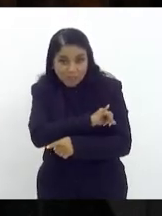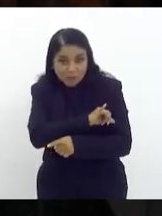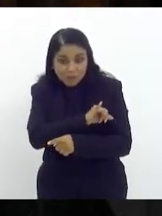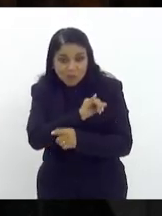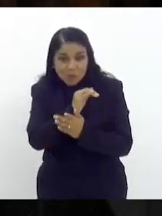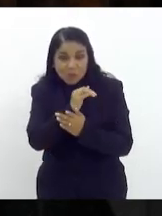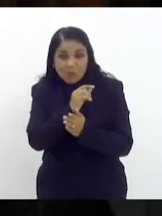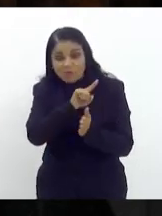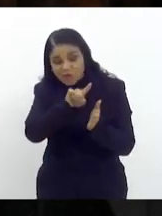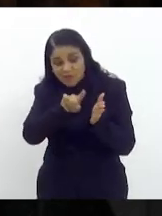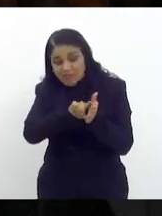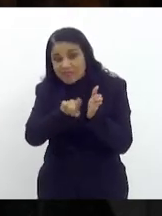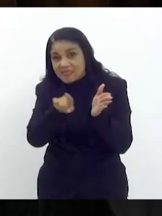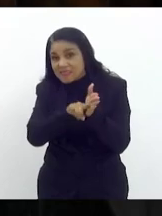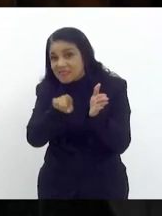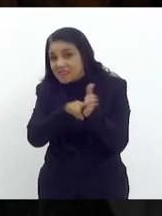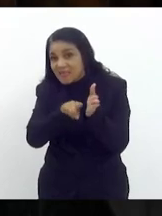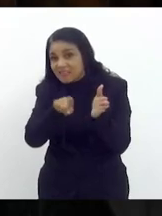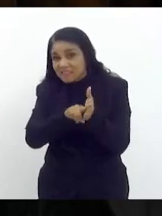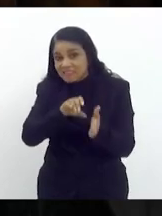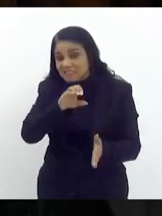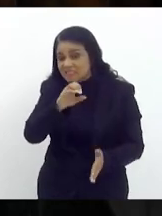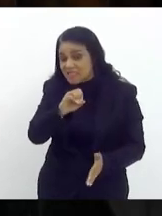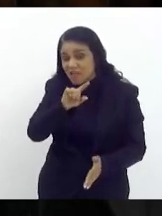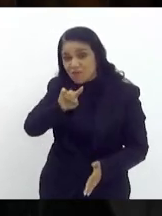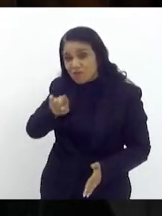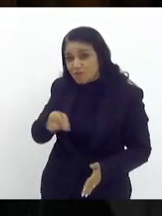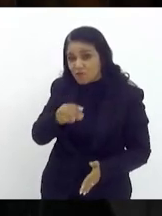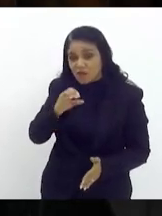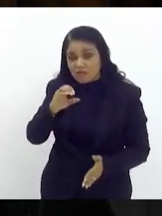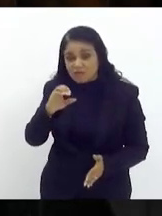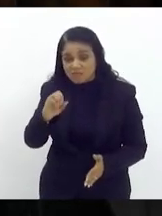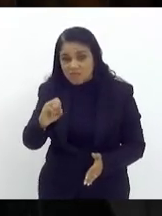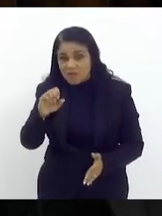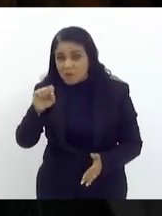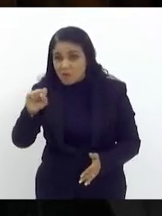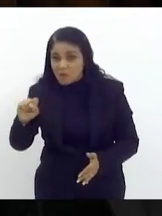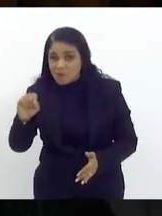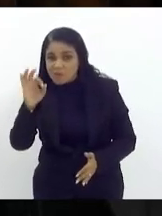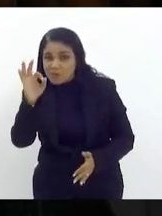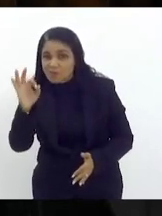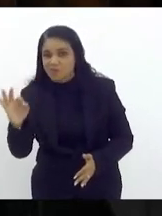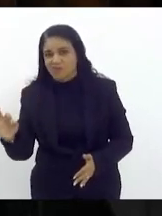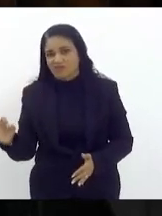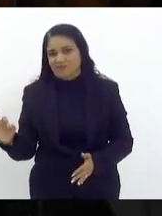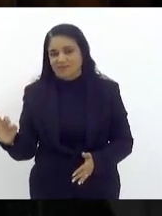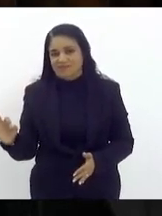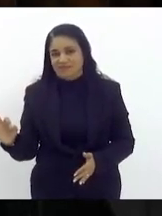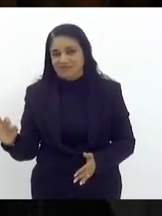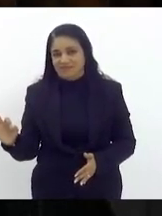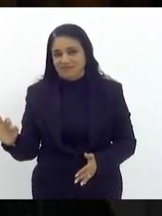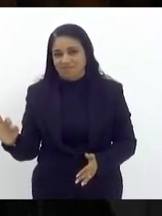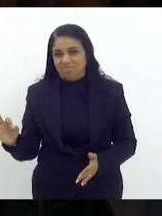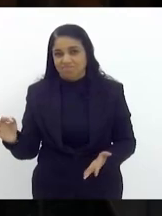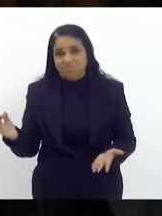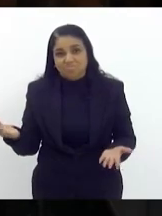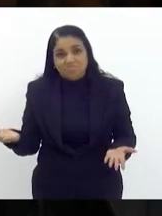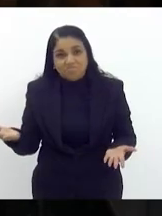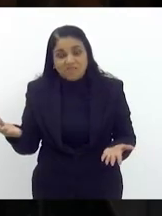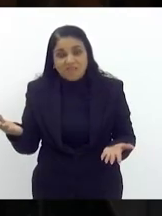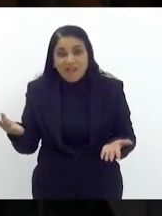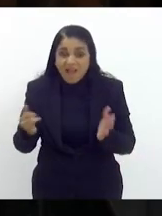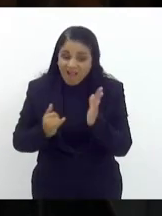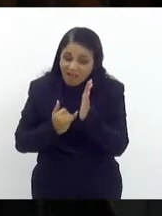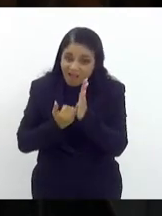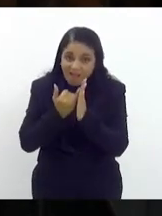negativo 0,08% é essa que tinha que ser nossa taxa